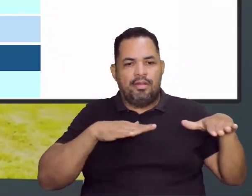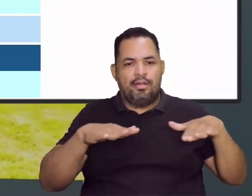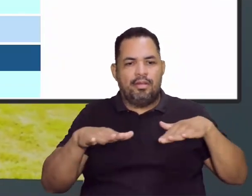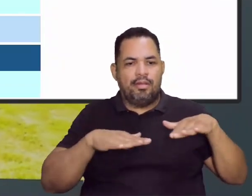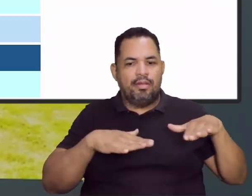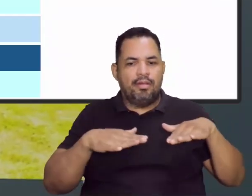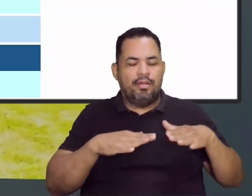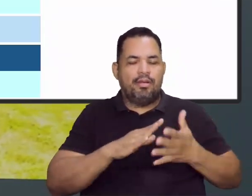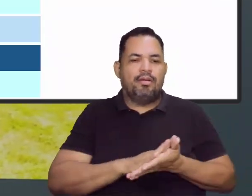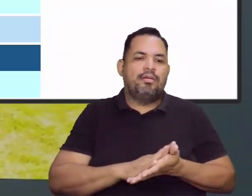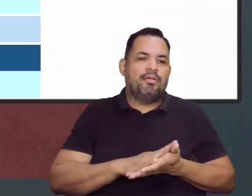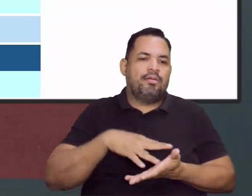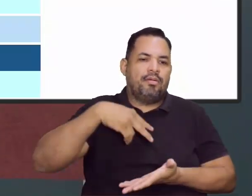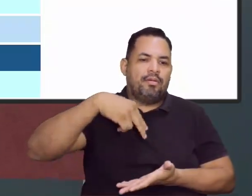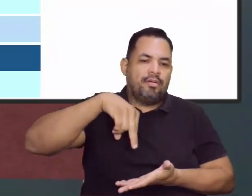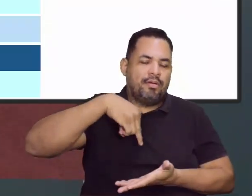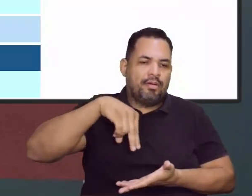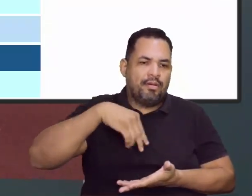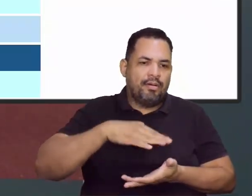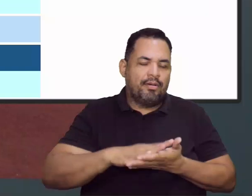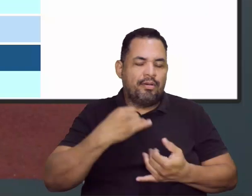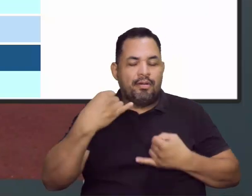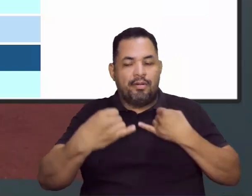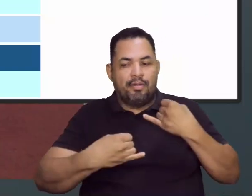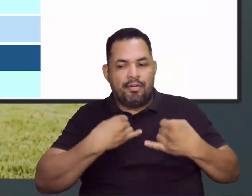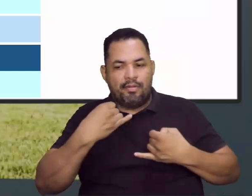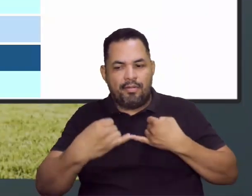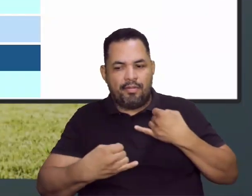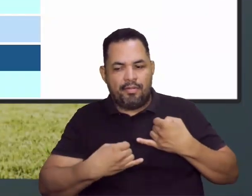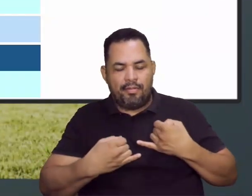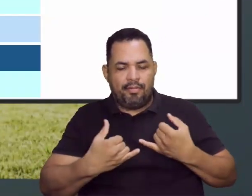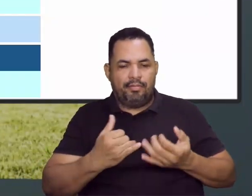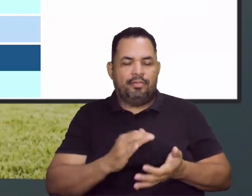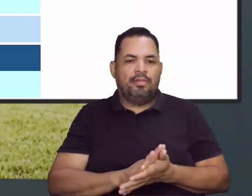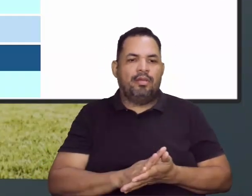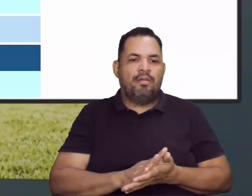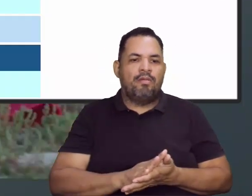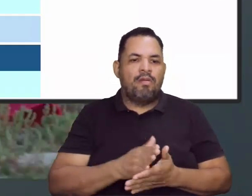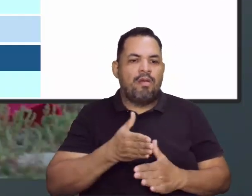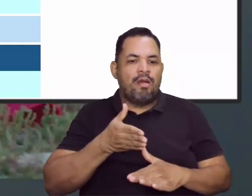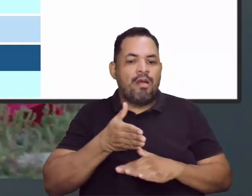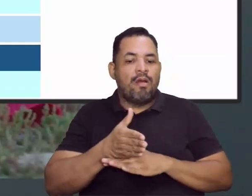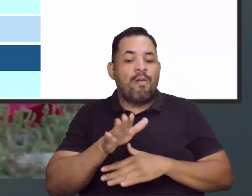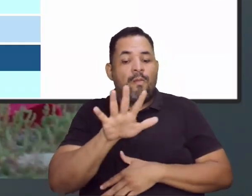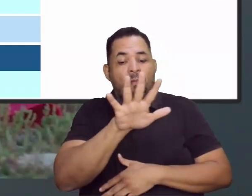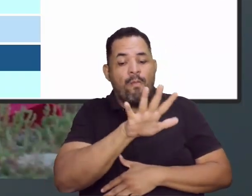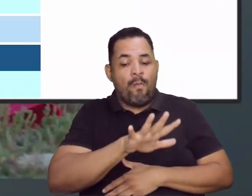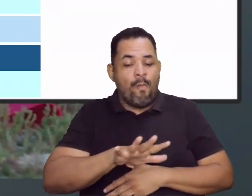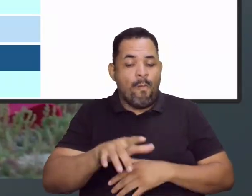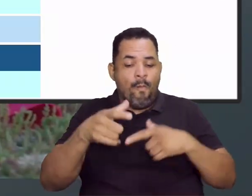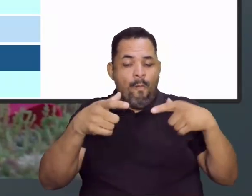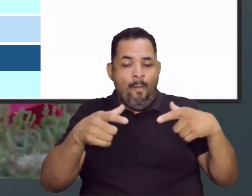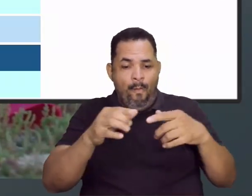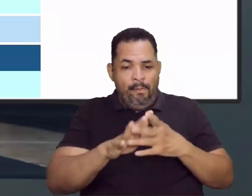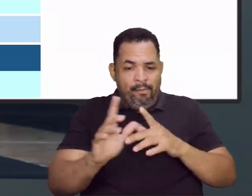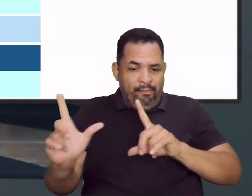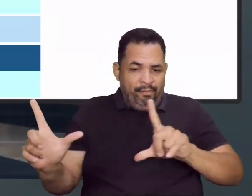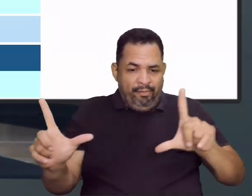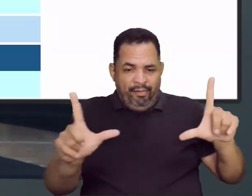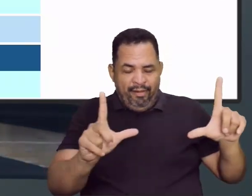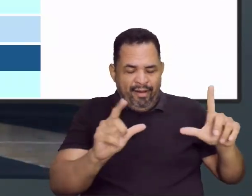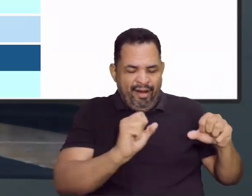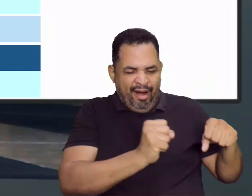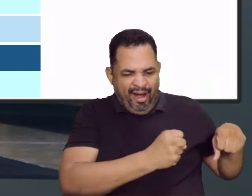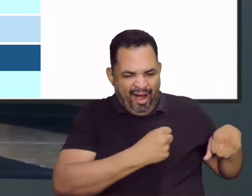proporciona uma dança, proporciona uma brincadeira, proporciona você entrar num cenário, né? Você vai esquiar,